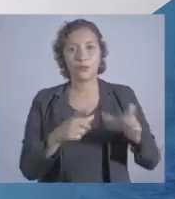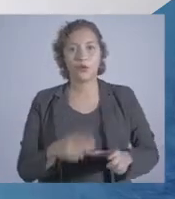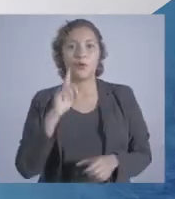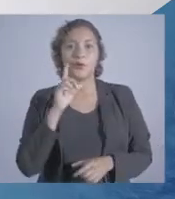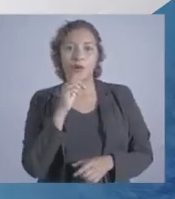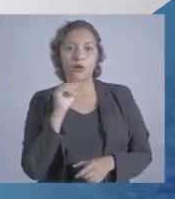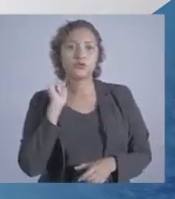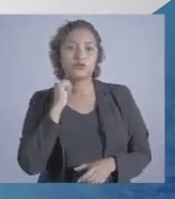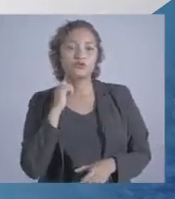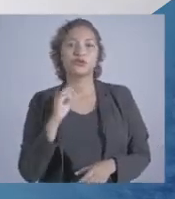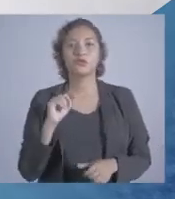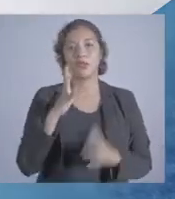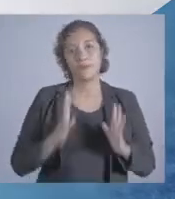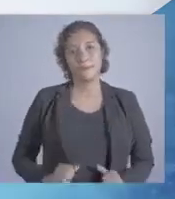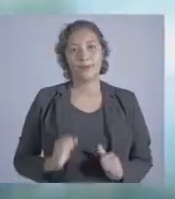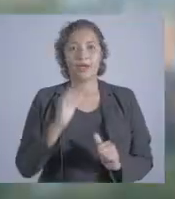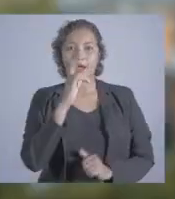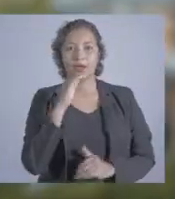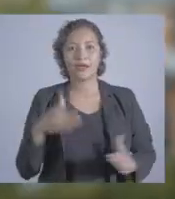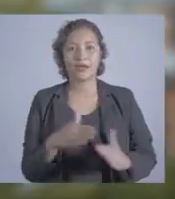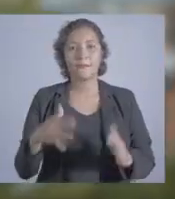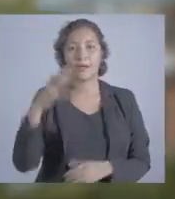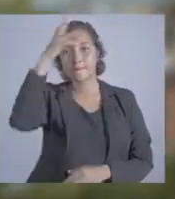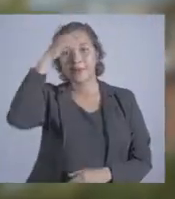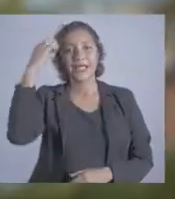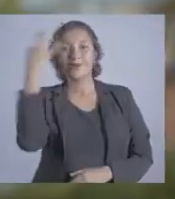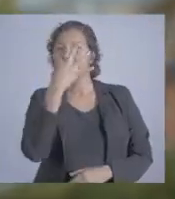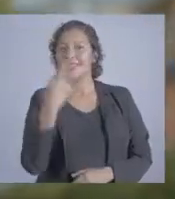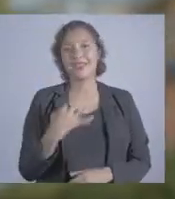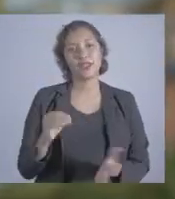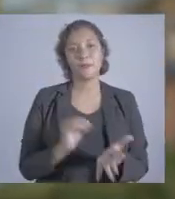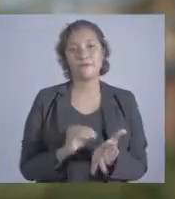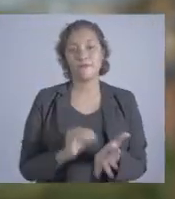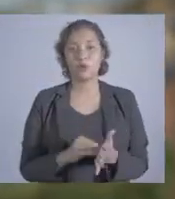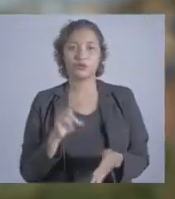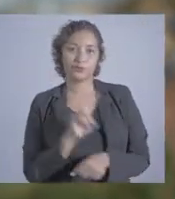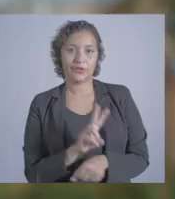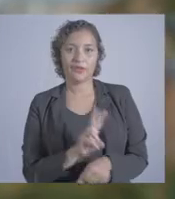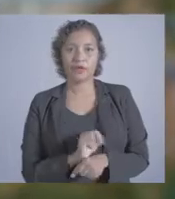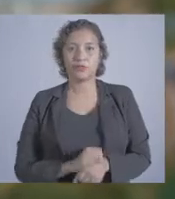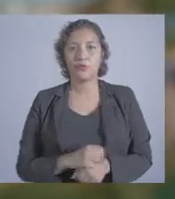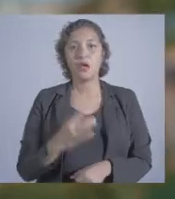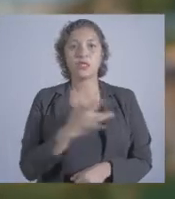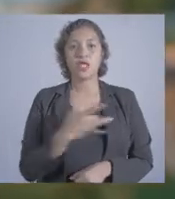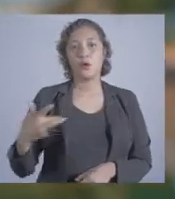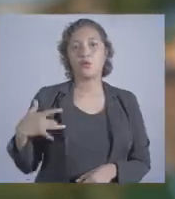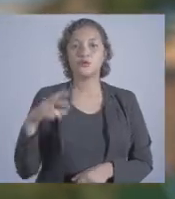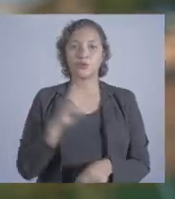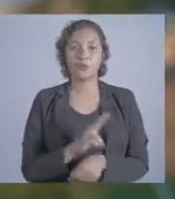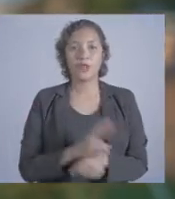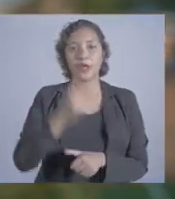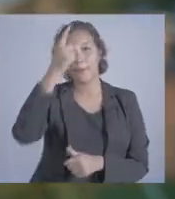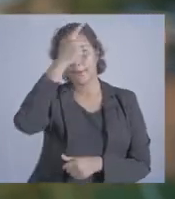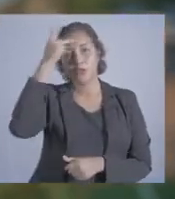trabalhar na limpeza e despoluição de garapés. Manaus é linda, mas anda muito maltratada. Com saúde e cuidado com